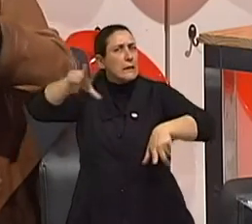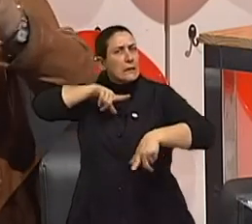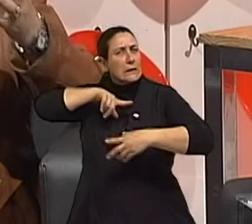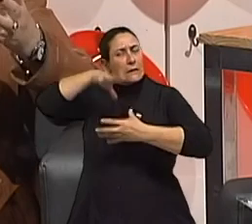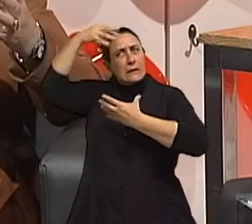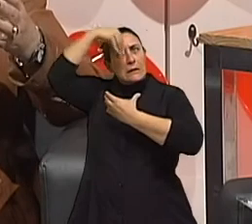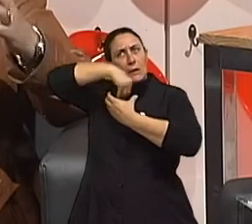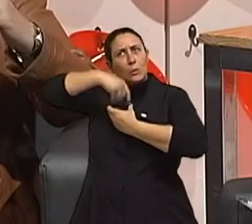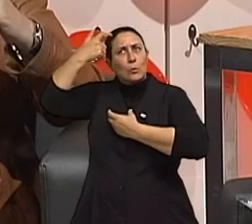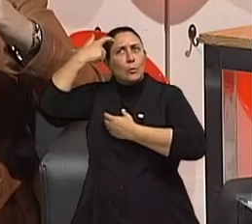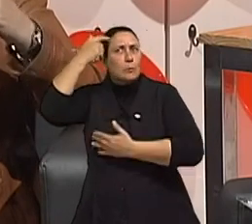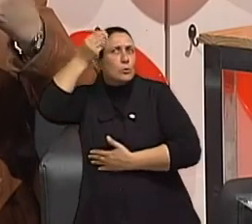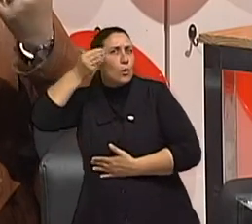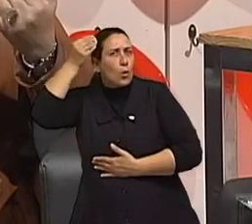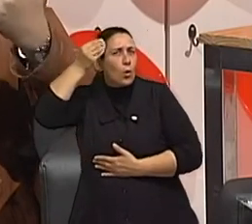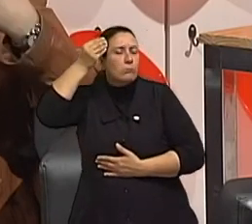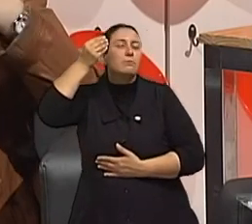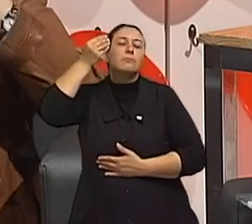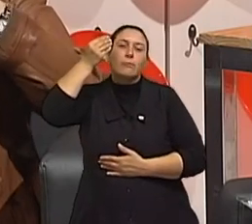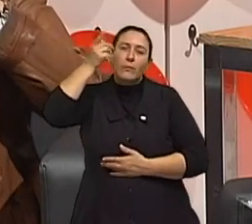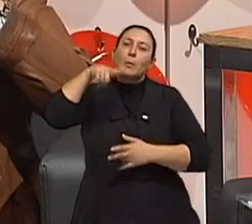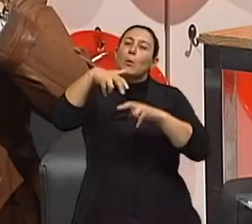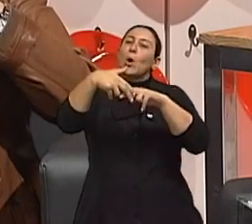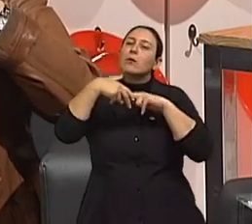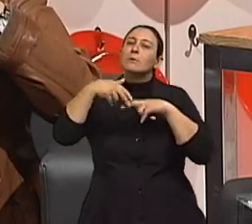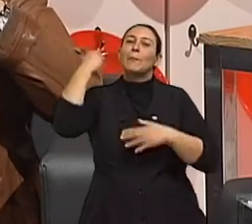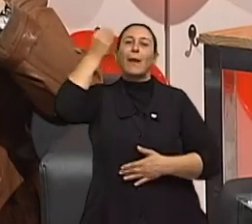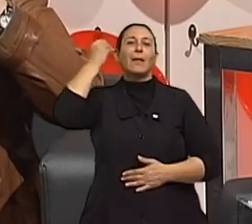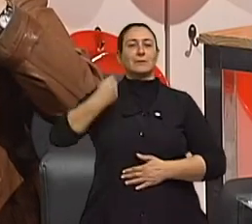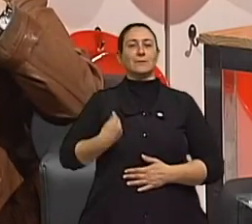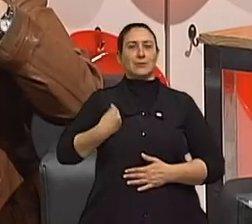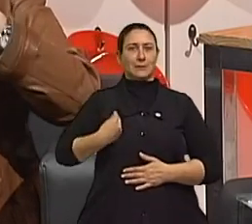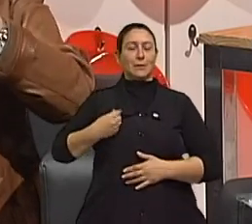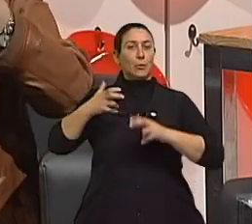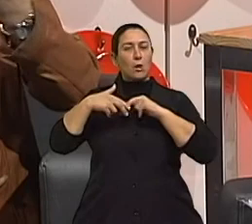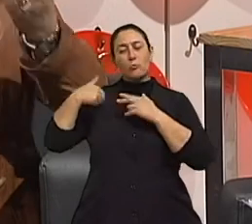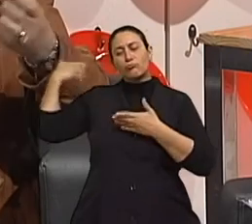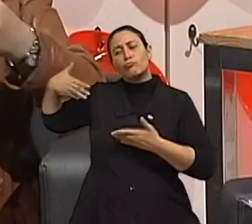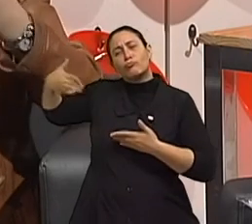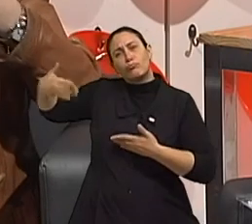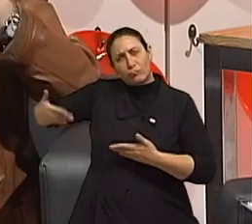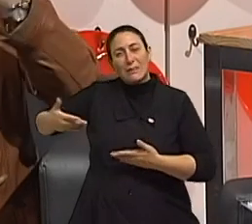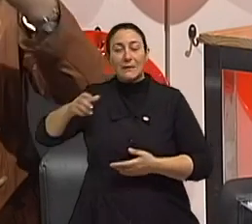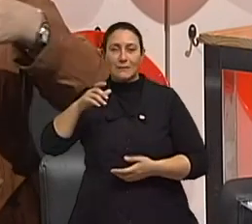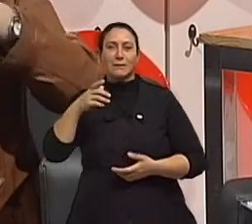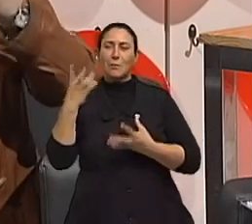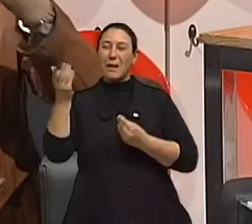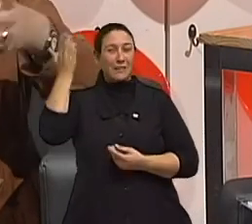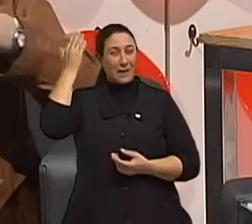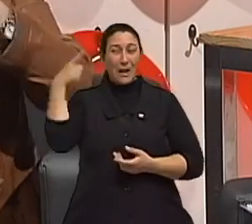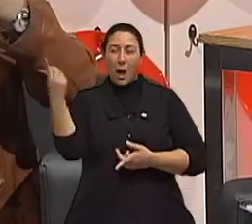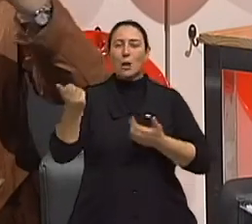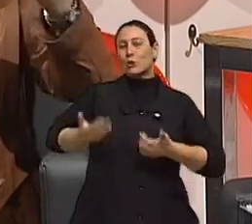algum fenômeno psicológico, seja maior pela própria experiência de vida, que conta muito. então, se eles têm toda a juventude,